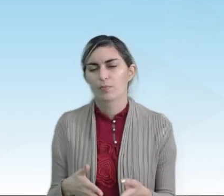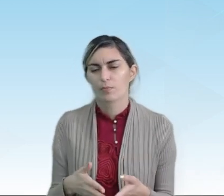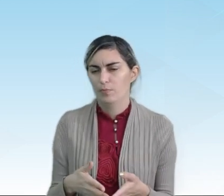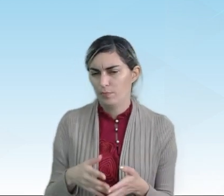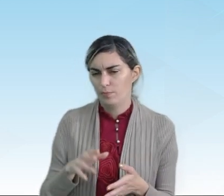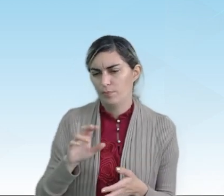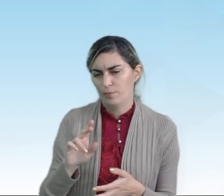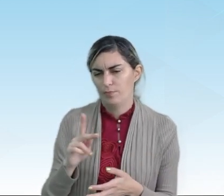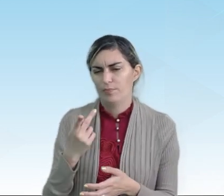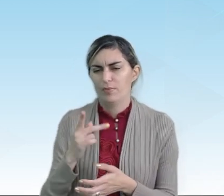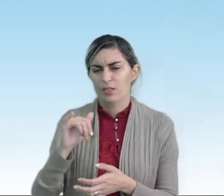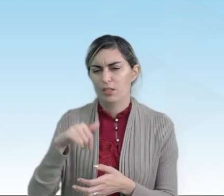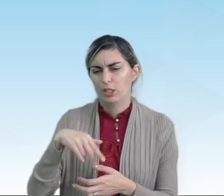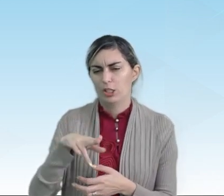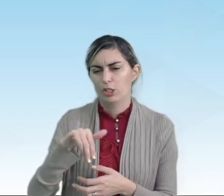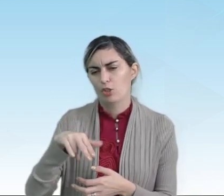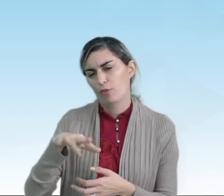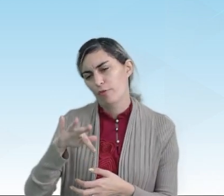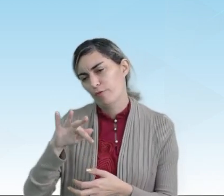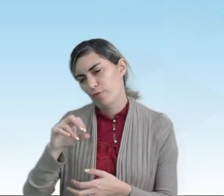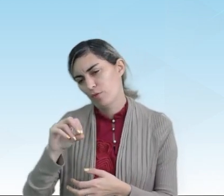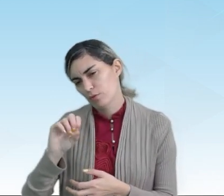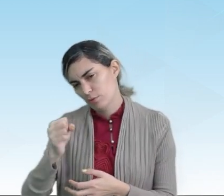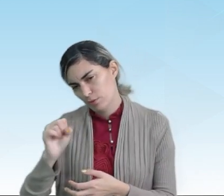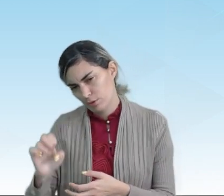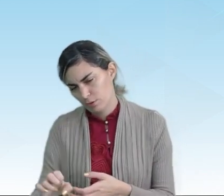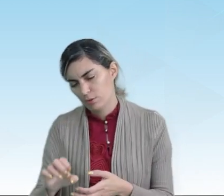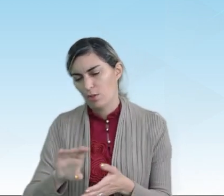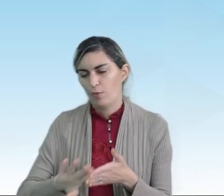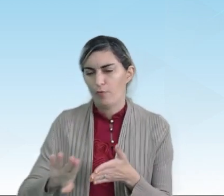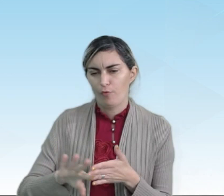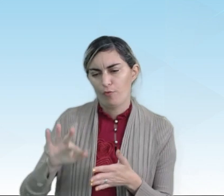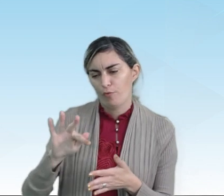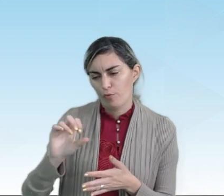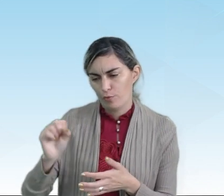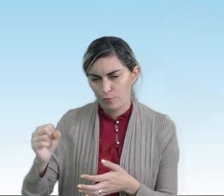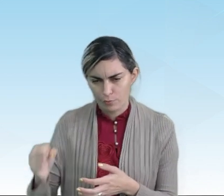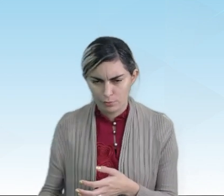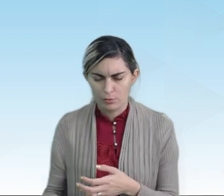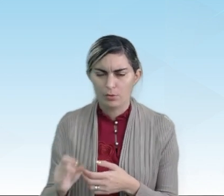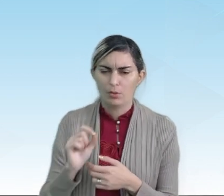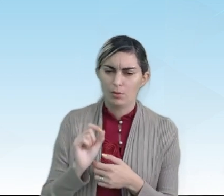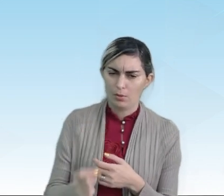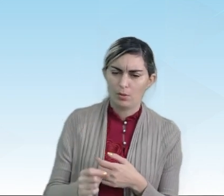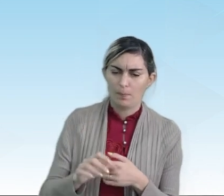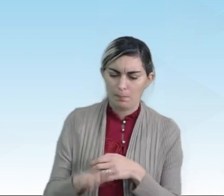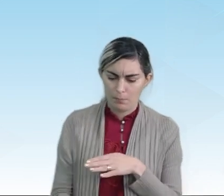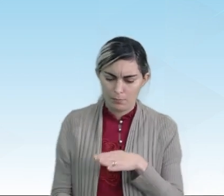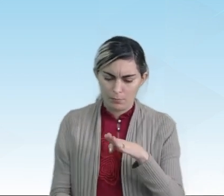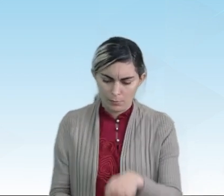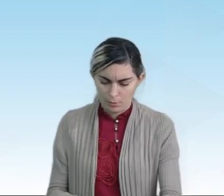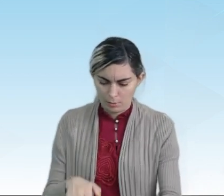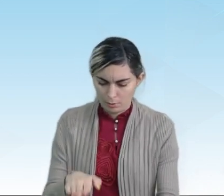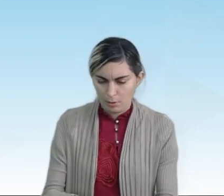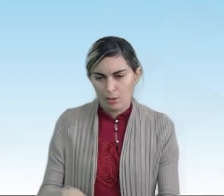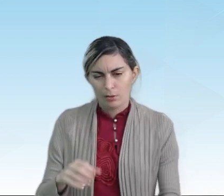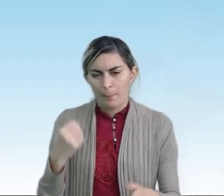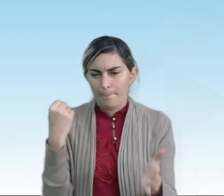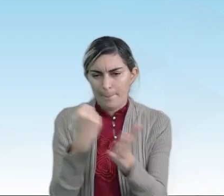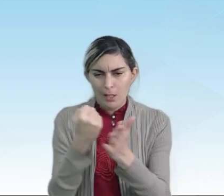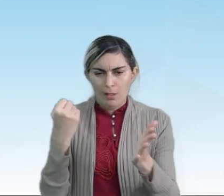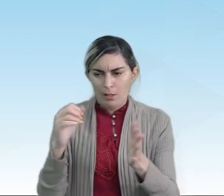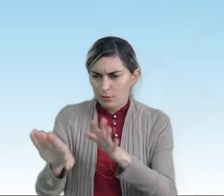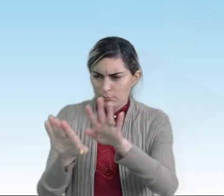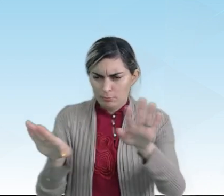equinofósseis são os vestígios fósseis, tais como as pegadas ou as marcas